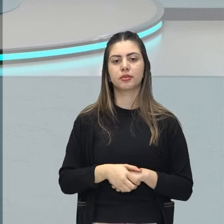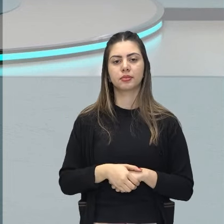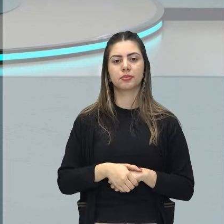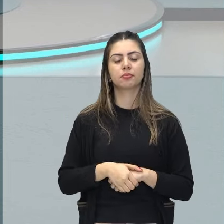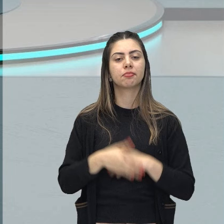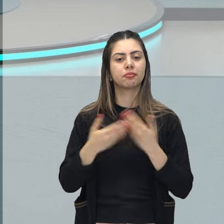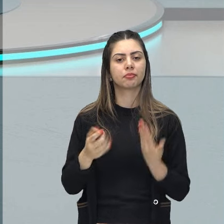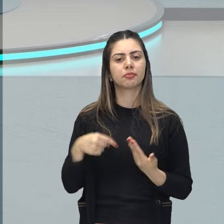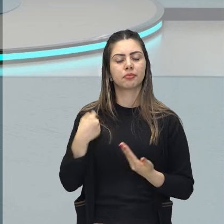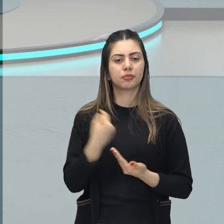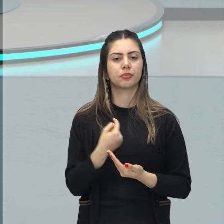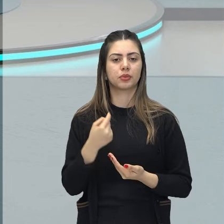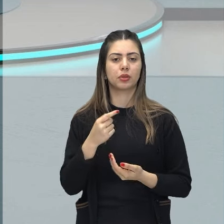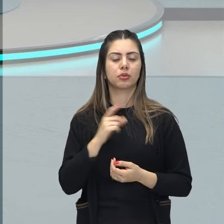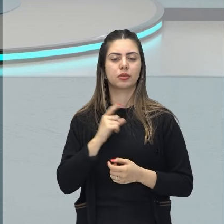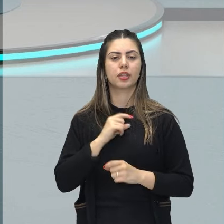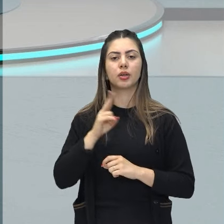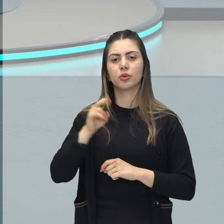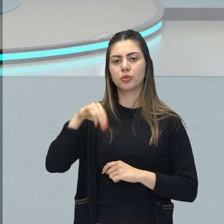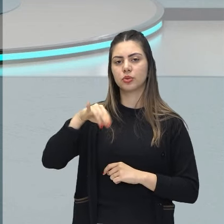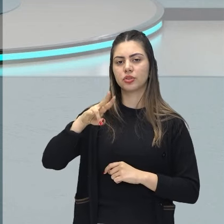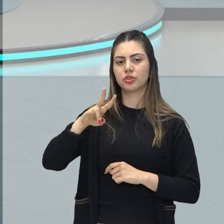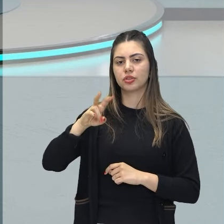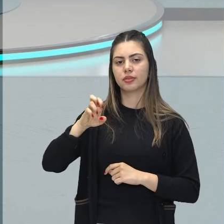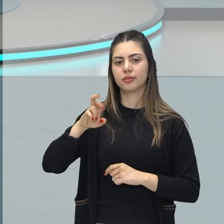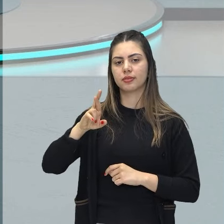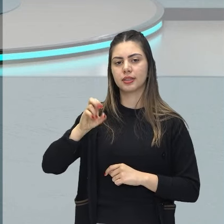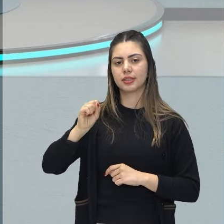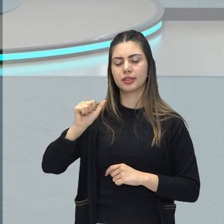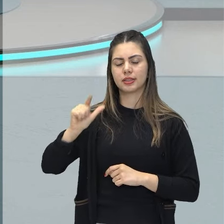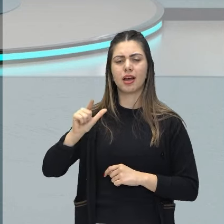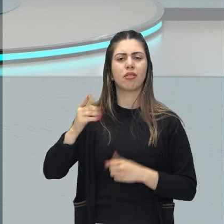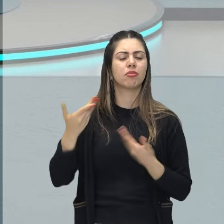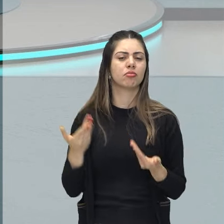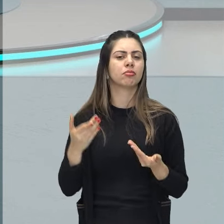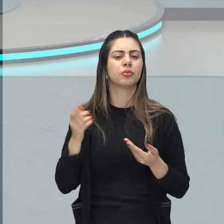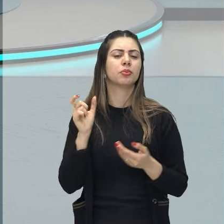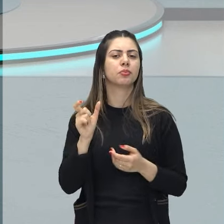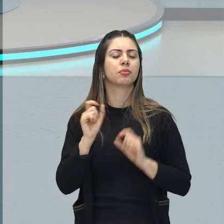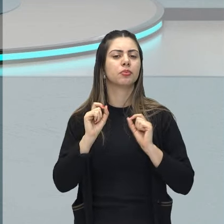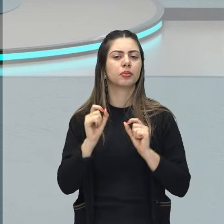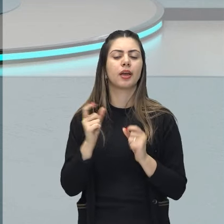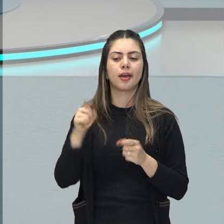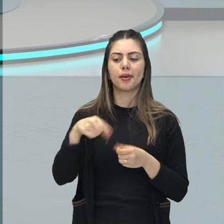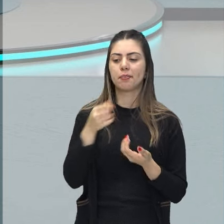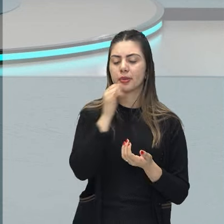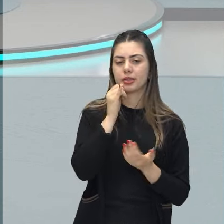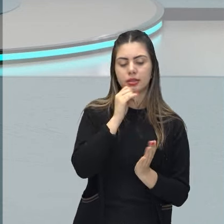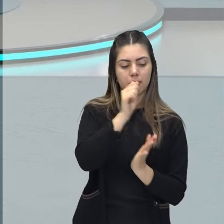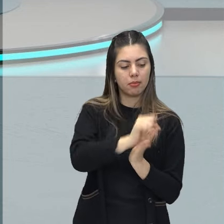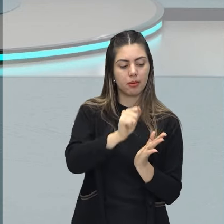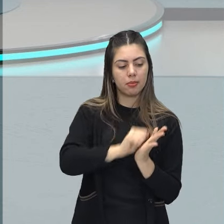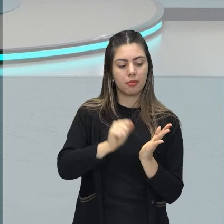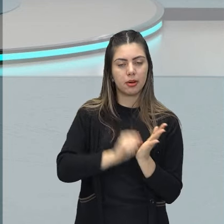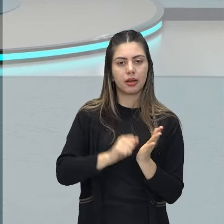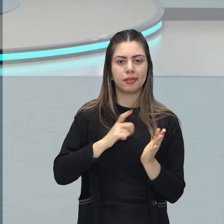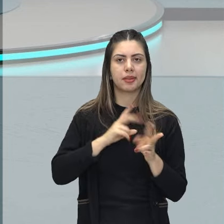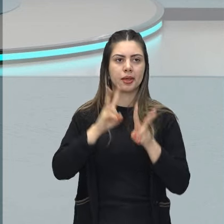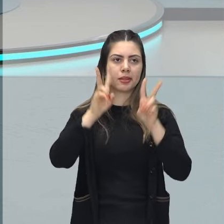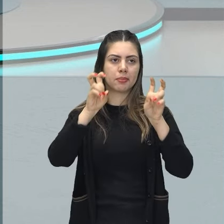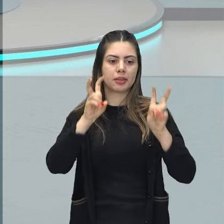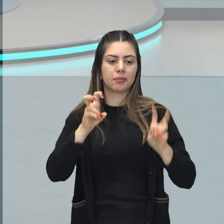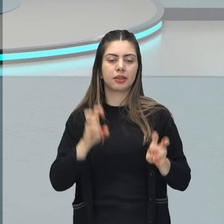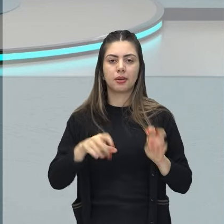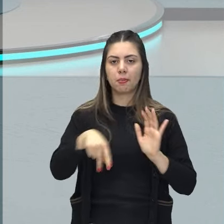Quando a gente fala em universais, ou seja, obra universal, é aquela obra que vai trazer questões da